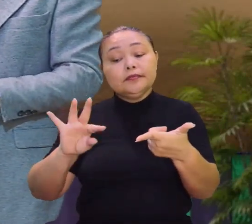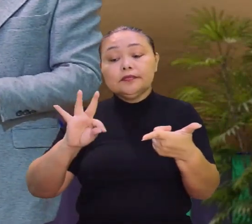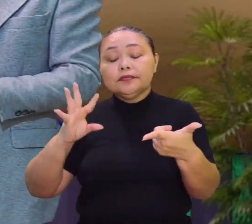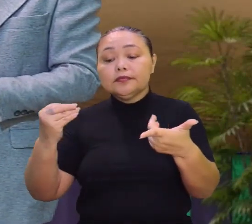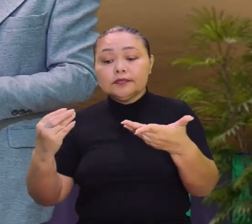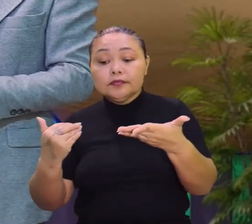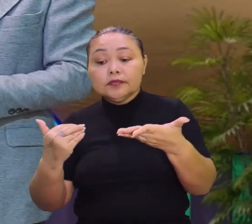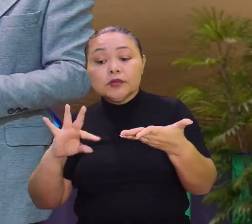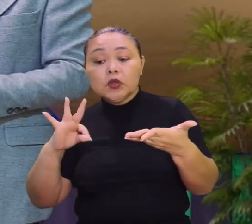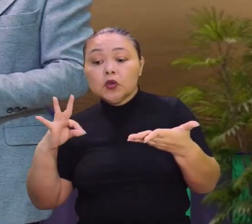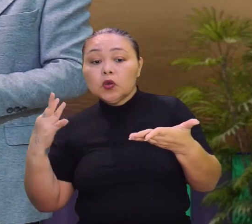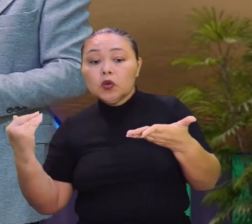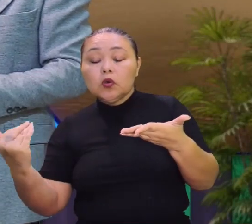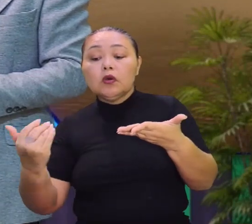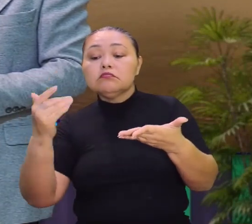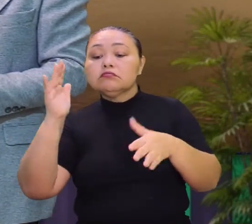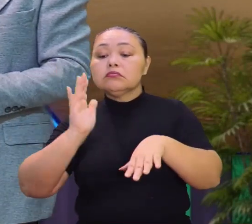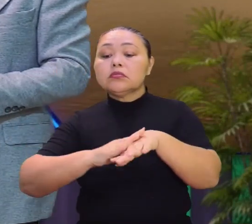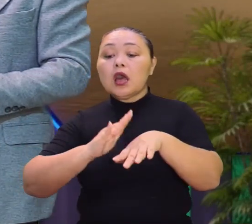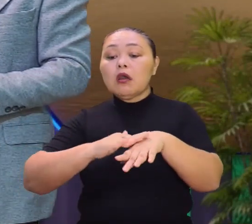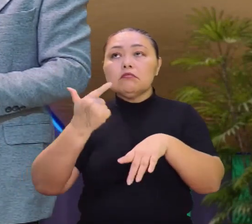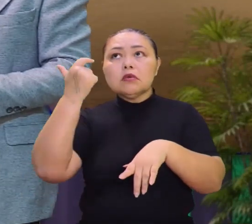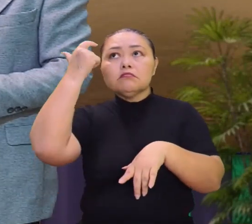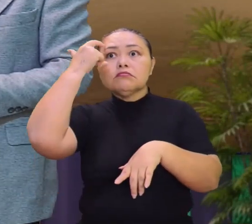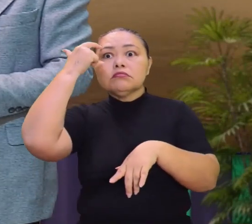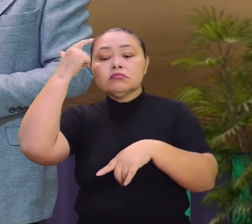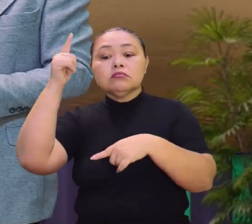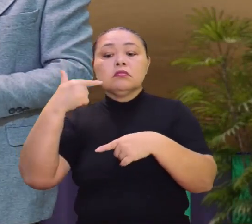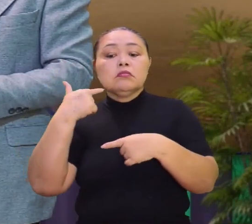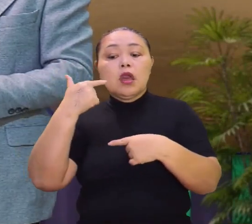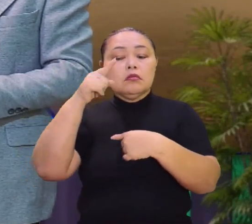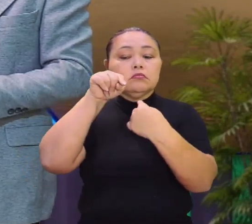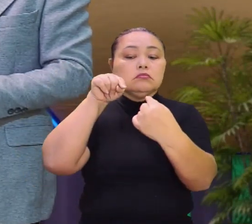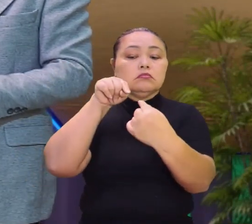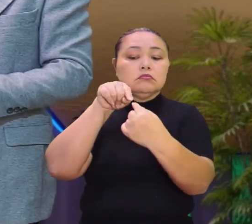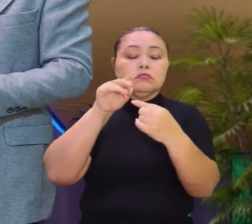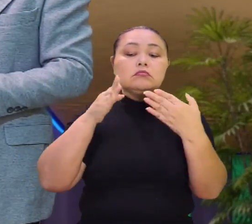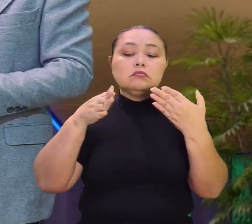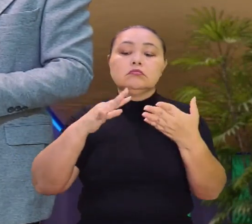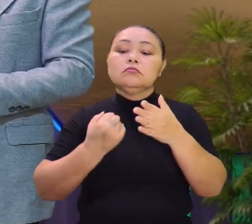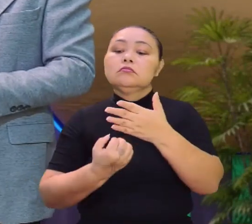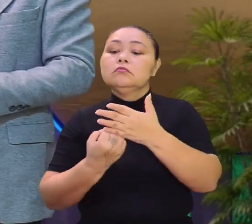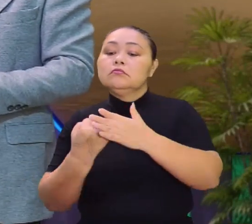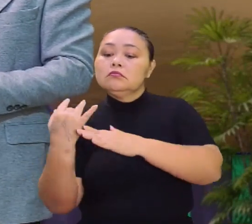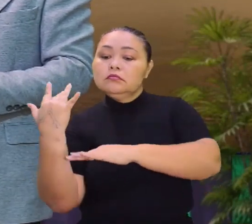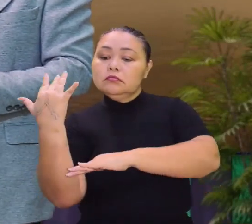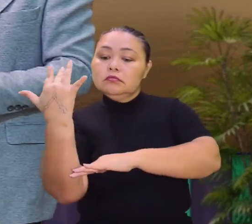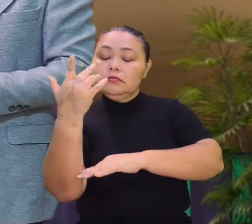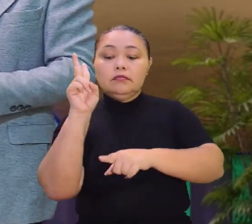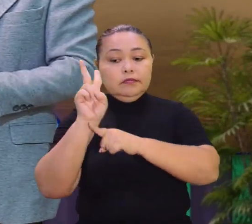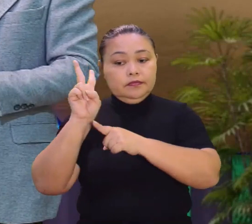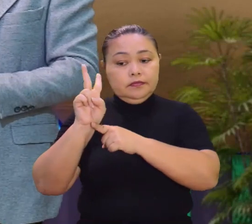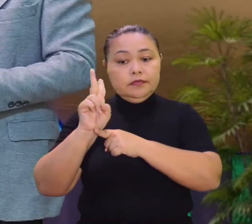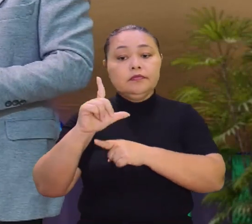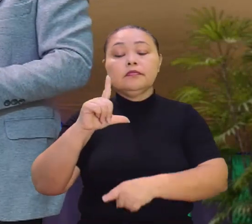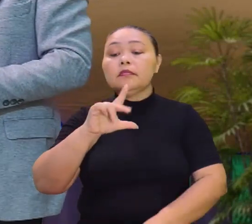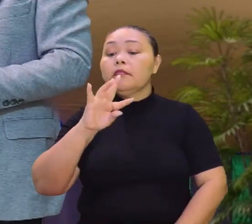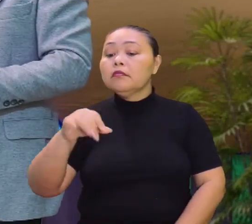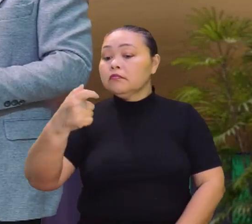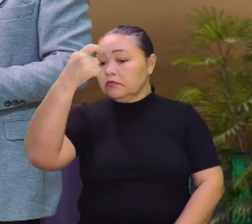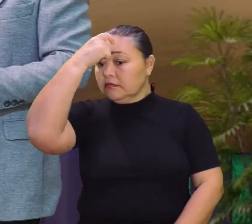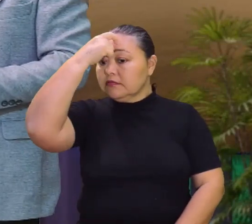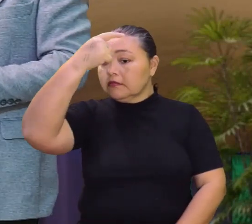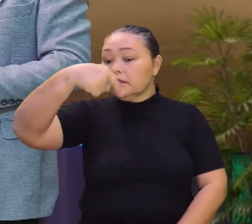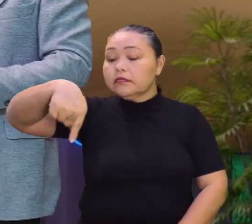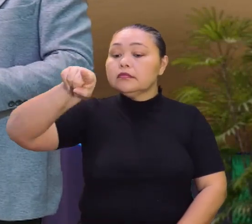todo mundo com a mesma linguagem, com a mesma visão acerca do meio ambiente. É. Mas uma coisa eles têm a consciência,